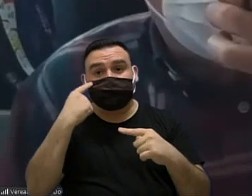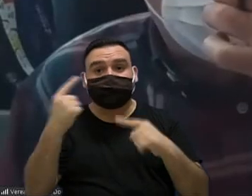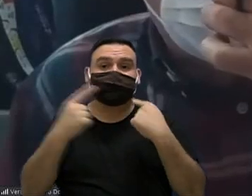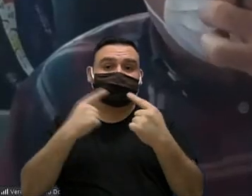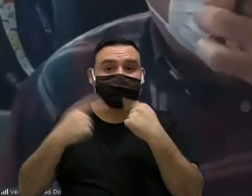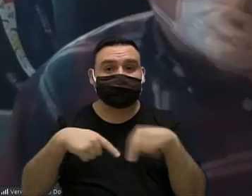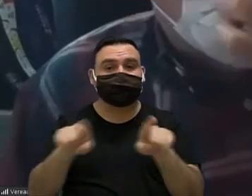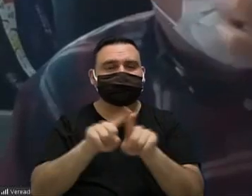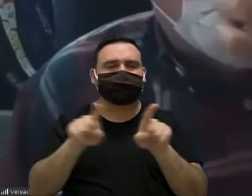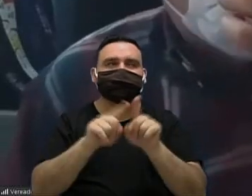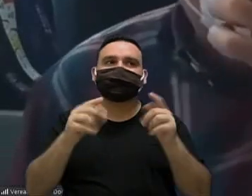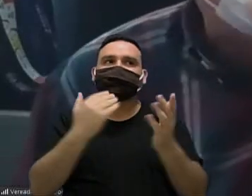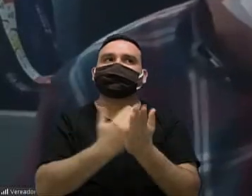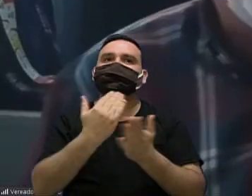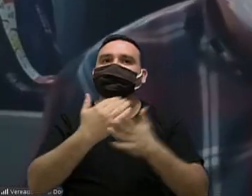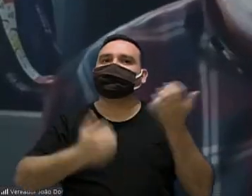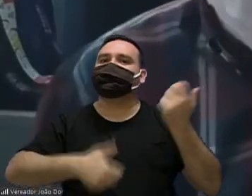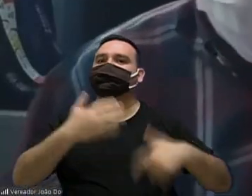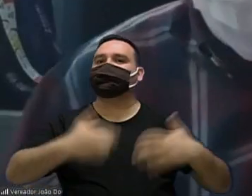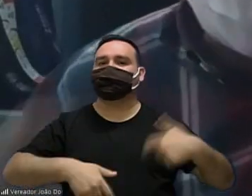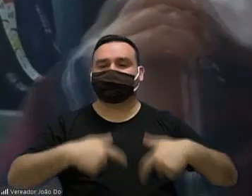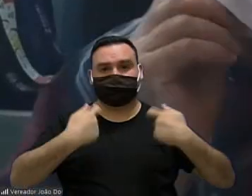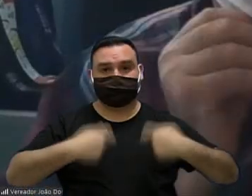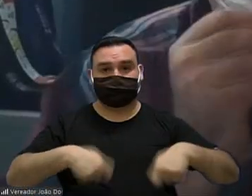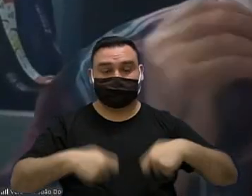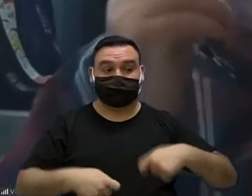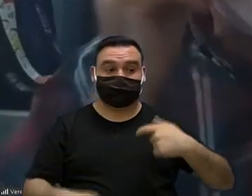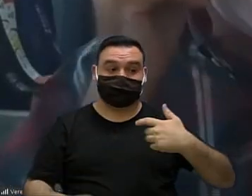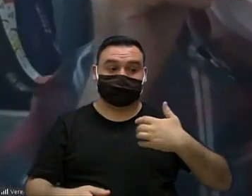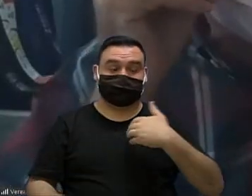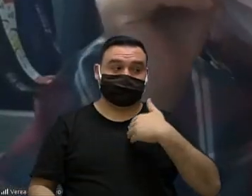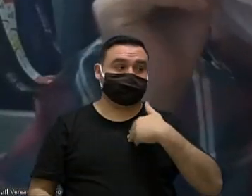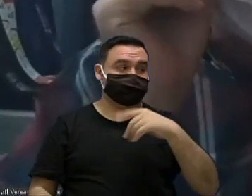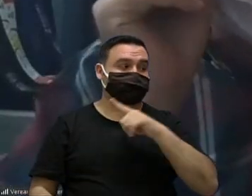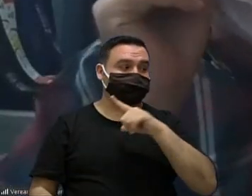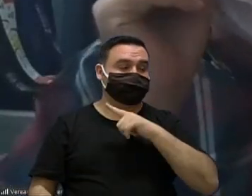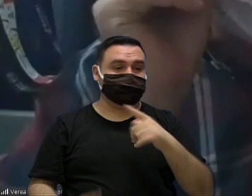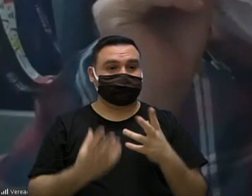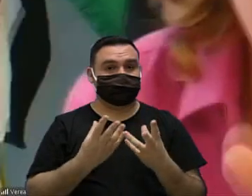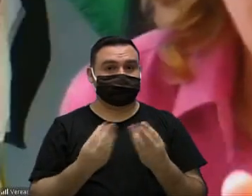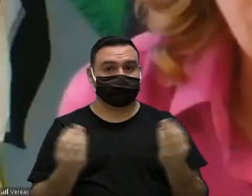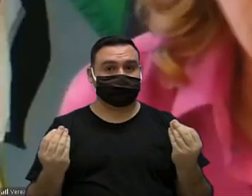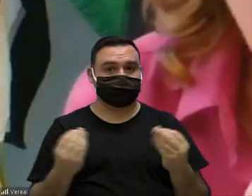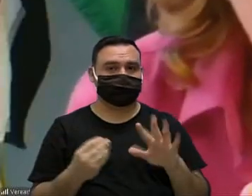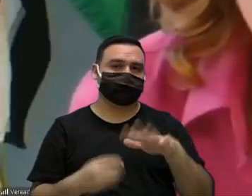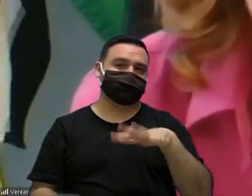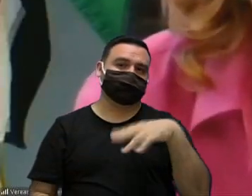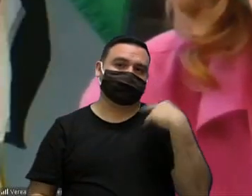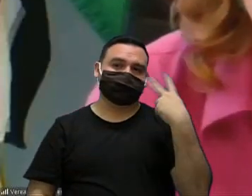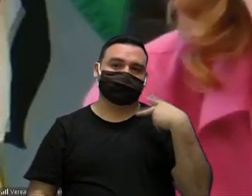já aproveitar o ensejo para colocar isso eu tenho ouvido um mundo as